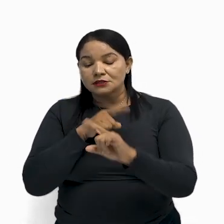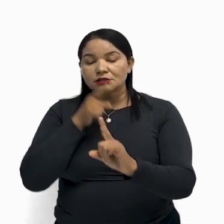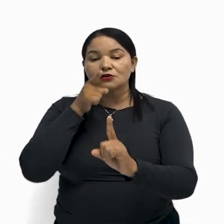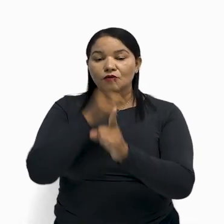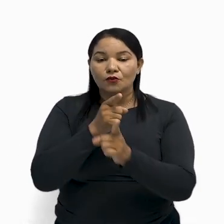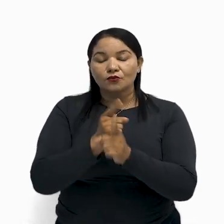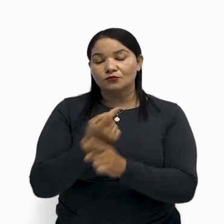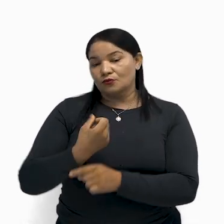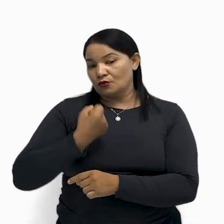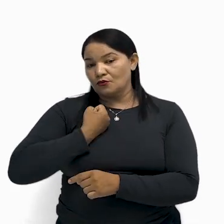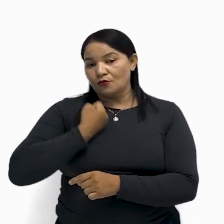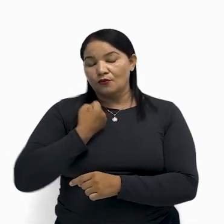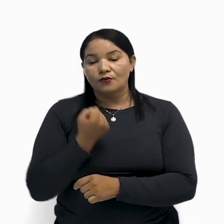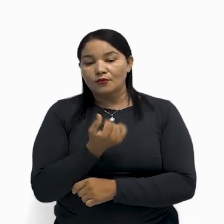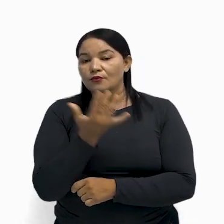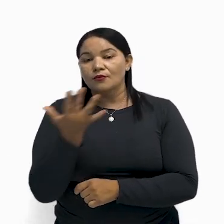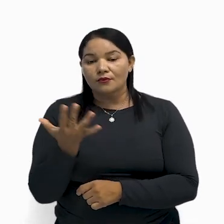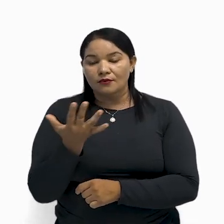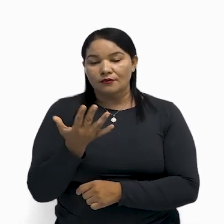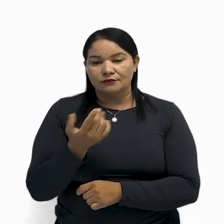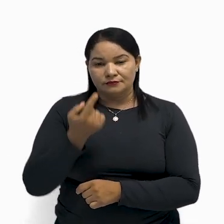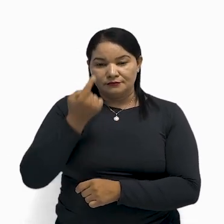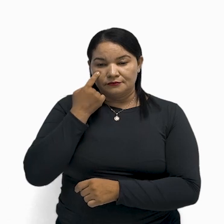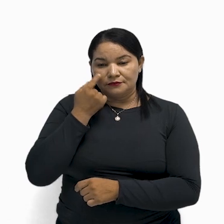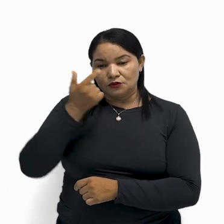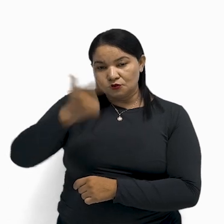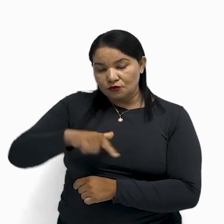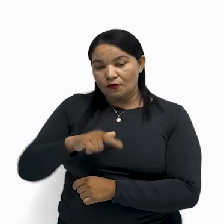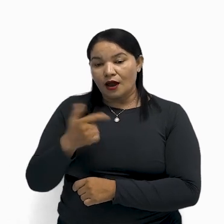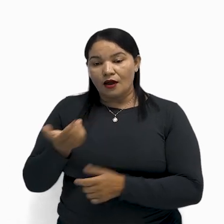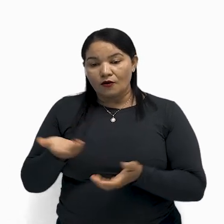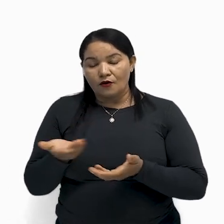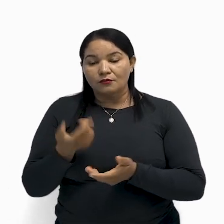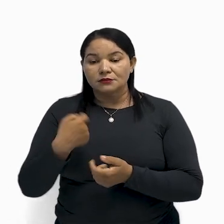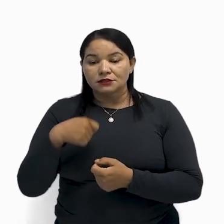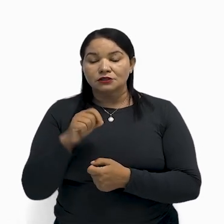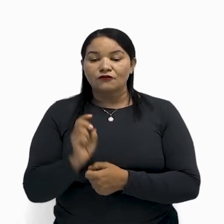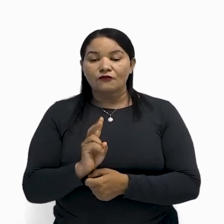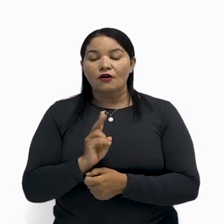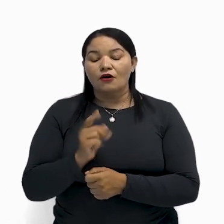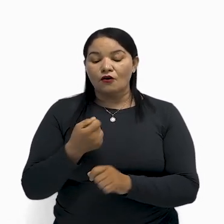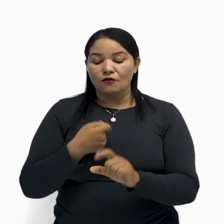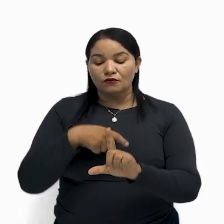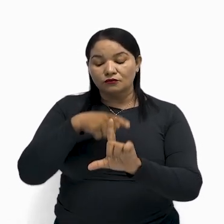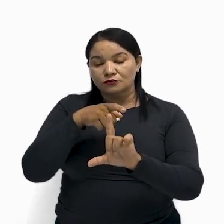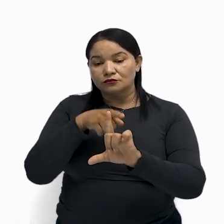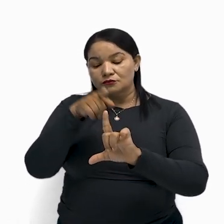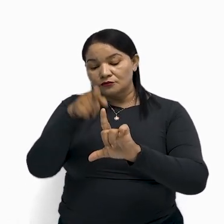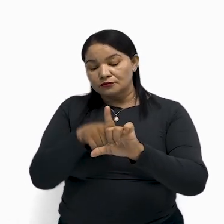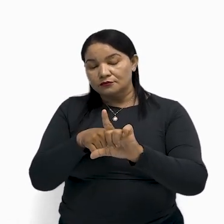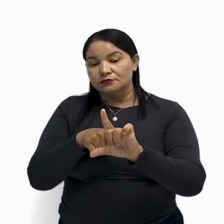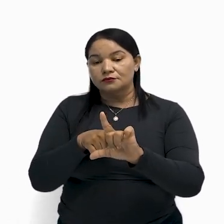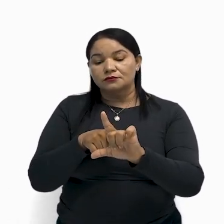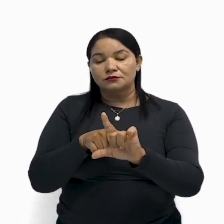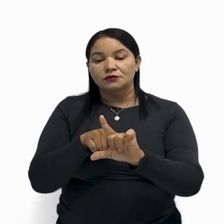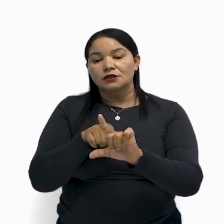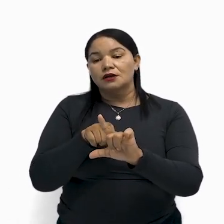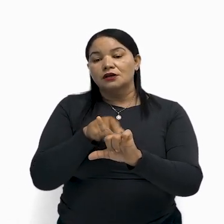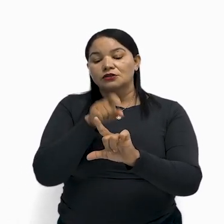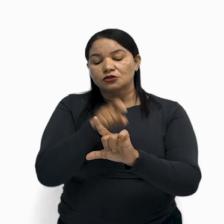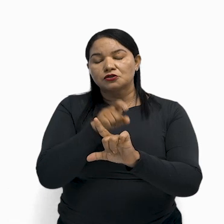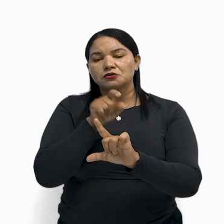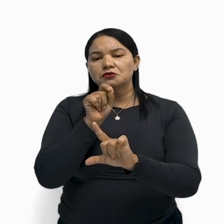esse X aqui, né? Ou seja, nós temos que descobrir quanto que vale esse lado aqui do triângulo, tá?